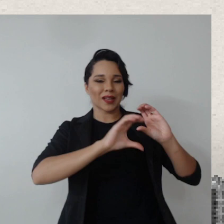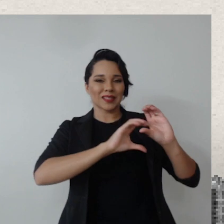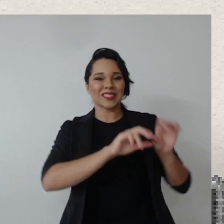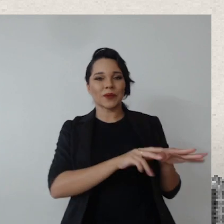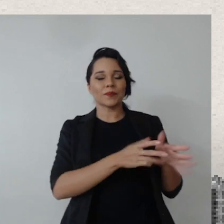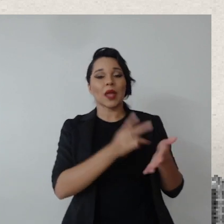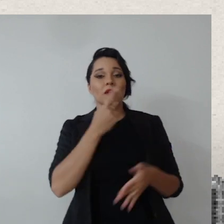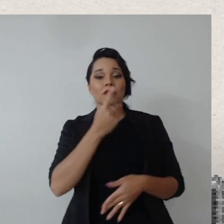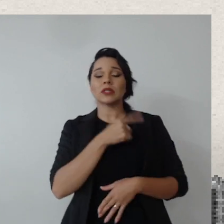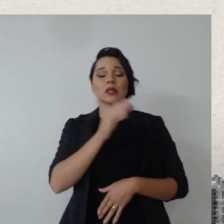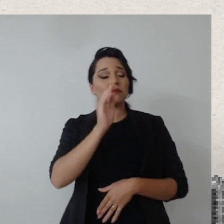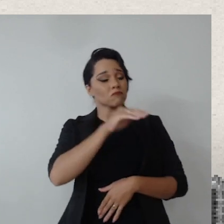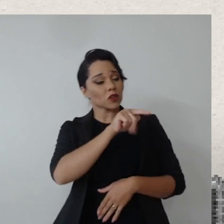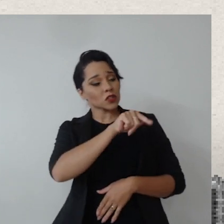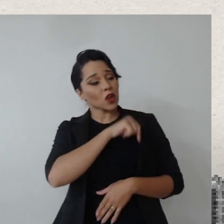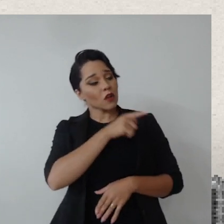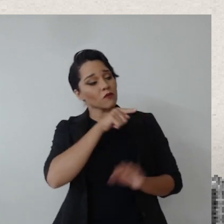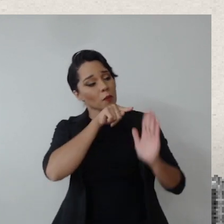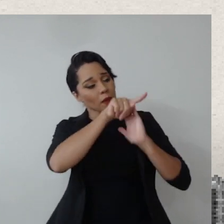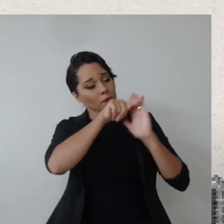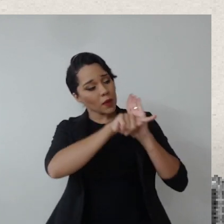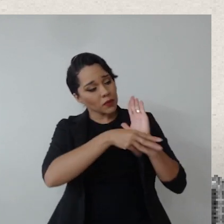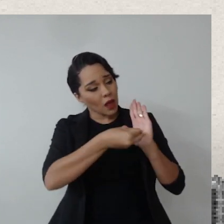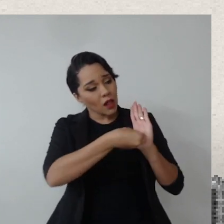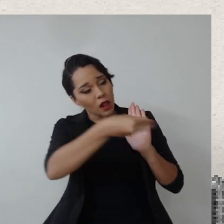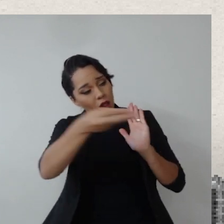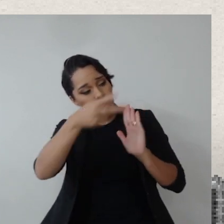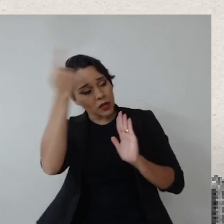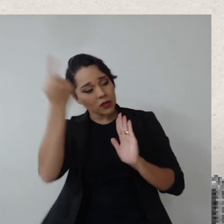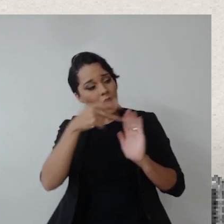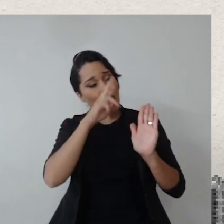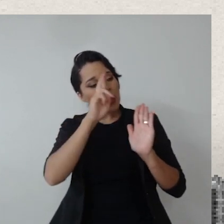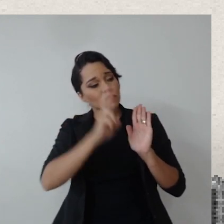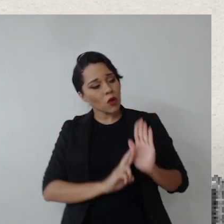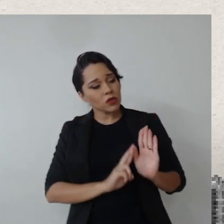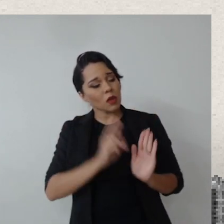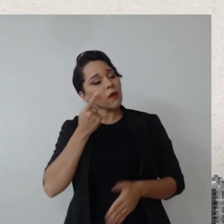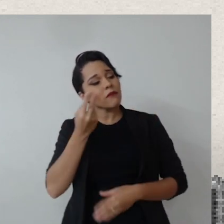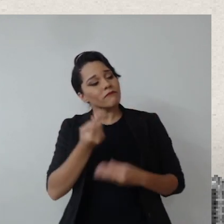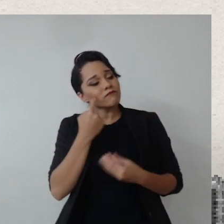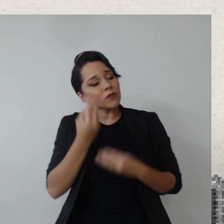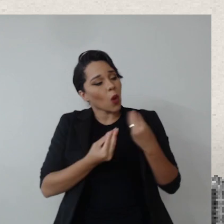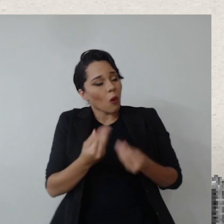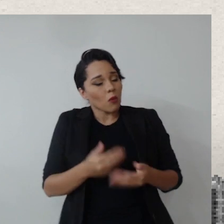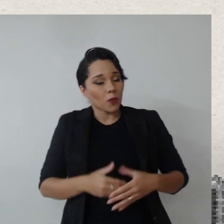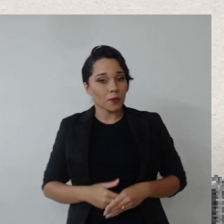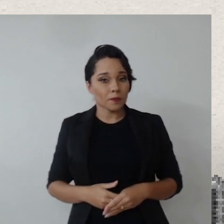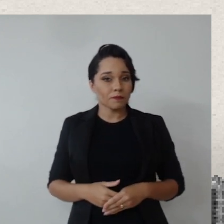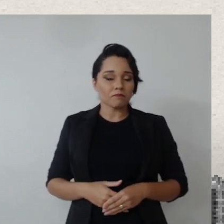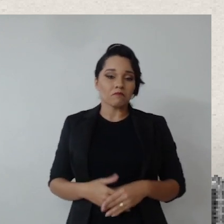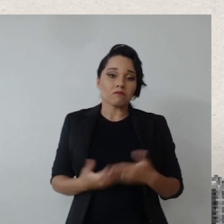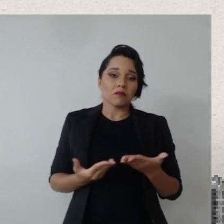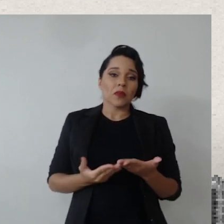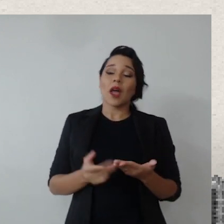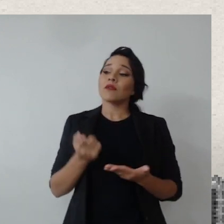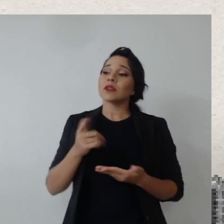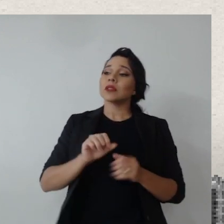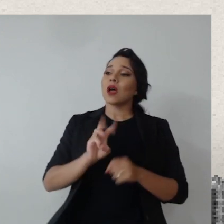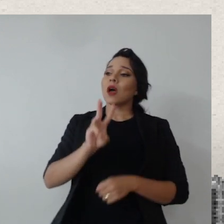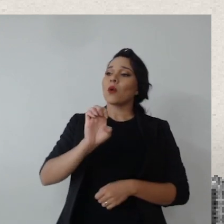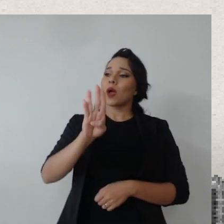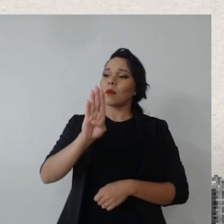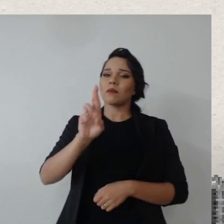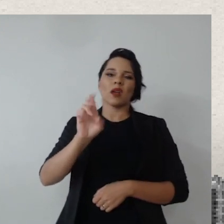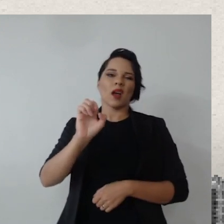comunicação na semana falou, Renato, eu vou botar um questionário lá para a galera responder, para a gente ver o nosso nível de maturidade, como é que está, fala na